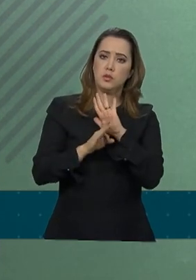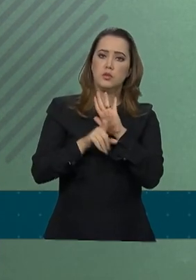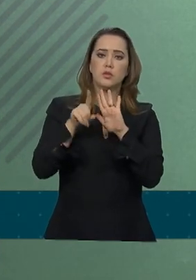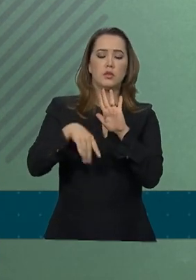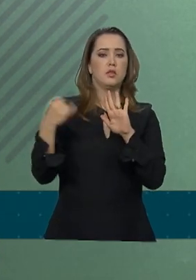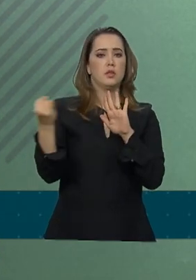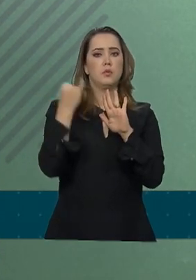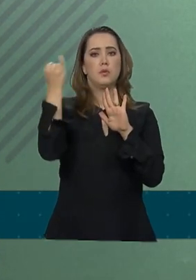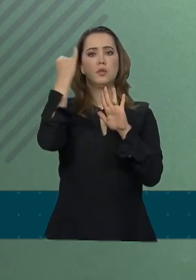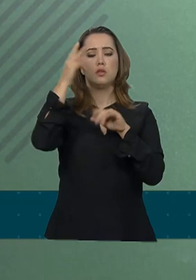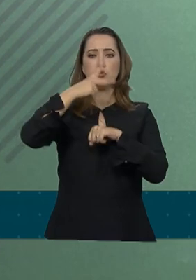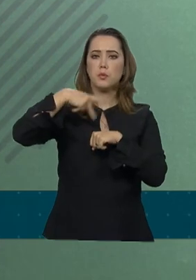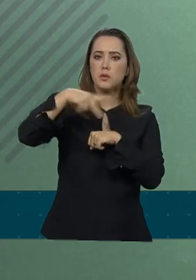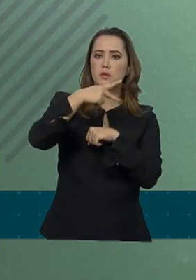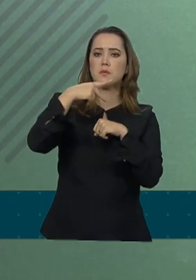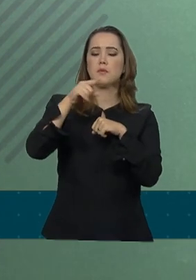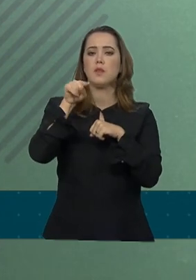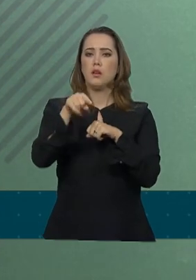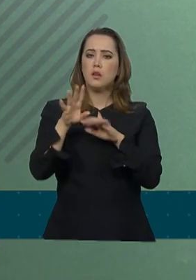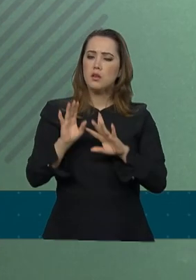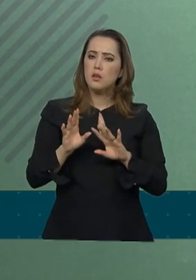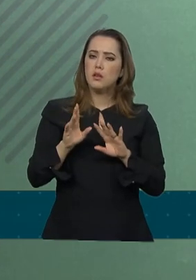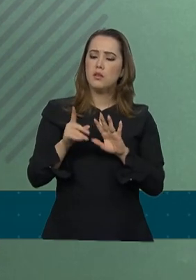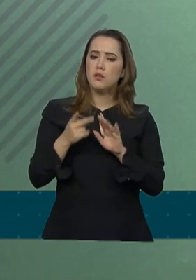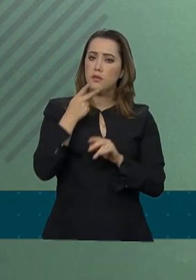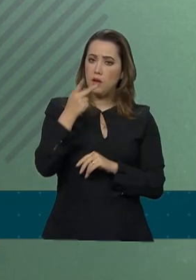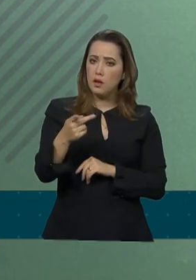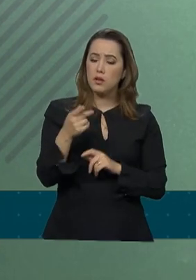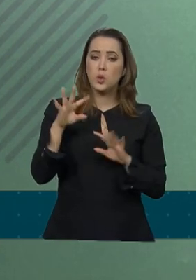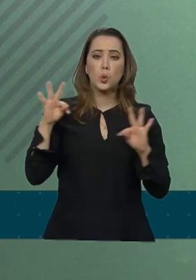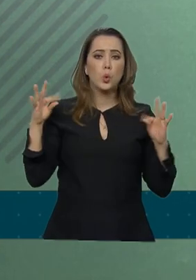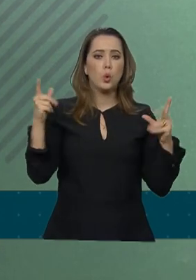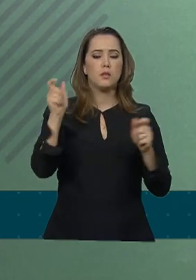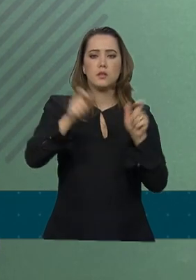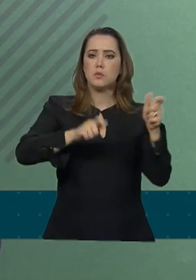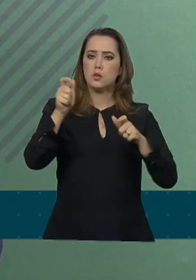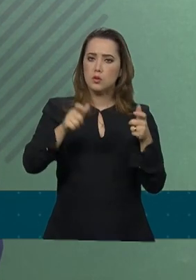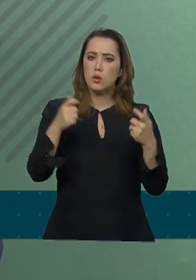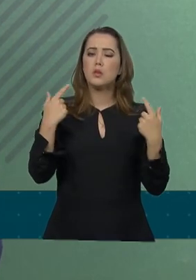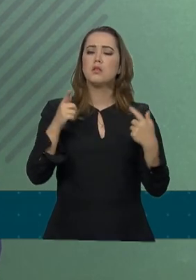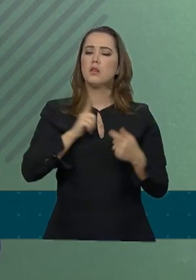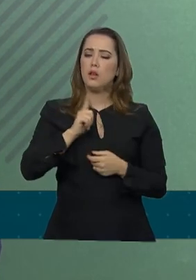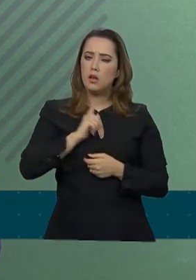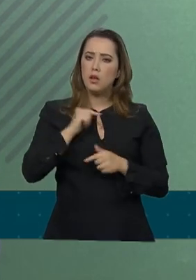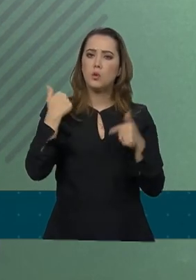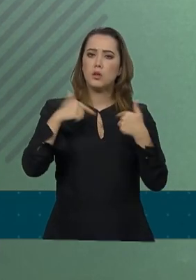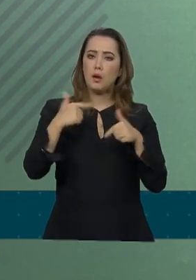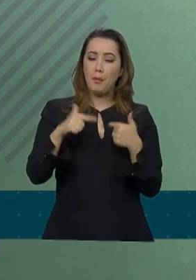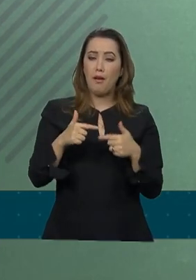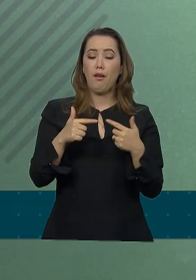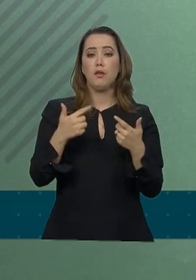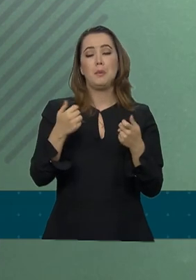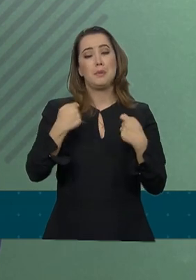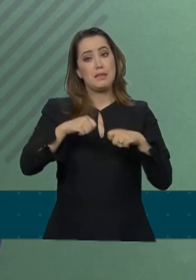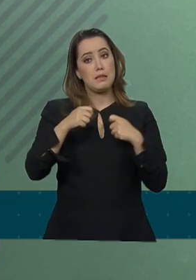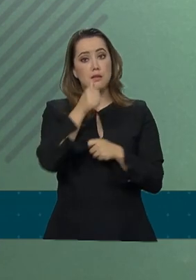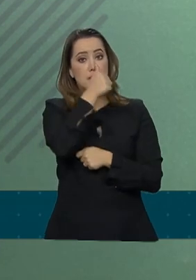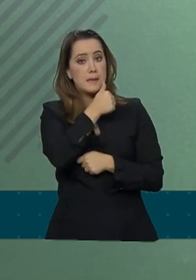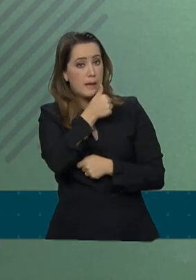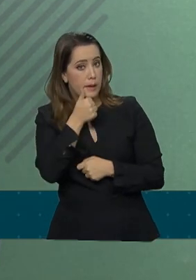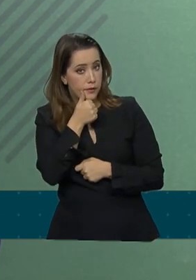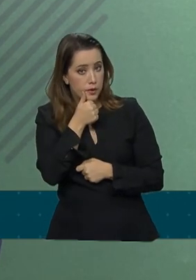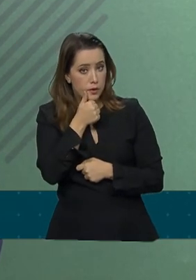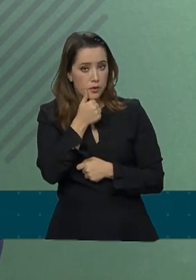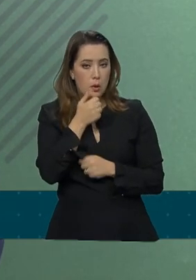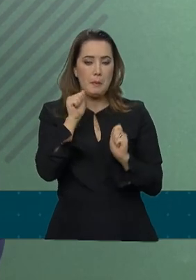é vital ao país, ele reforça que todo mundo vai ter a sua cota de sacrifício. Eu posso